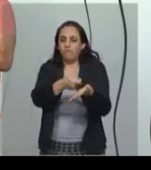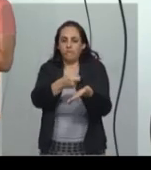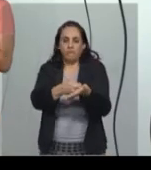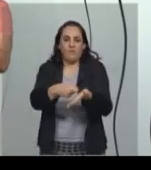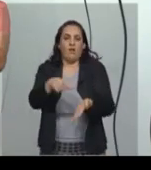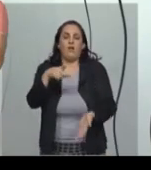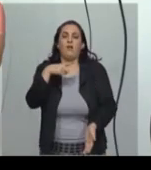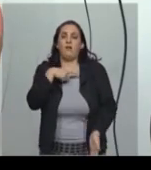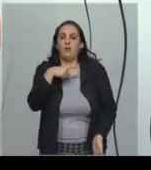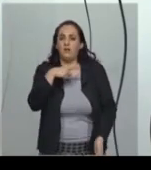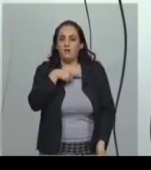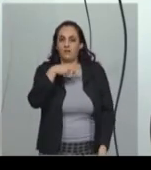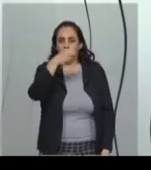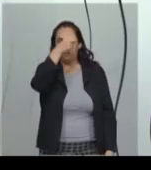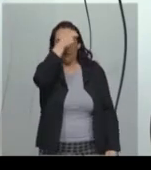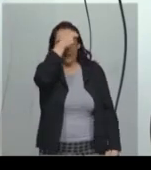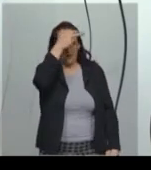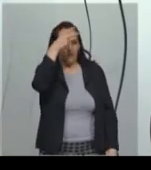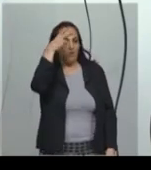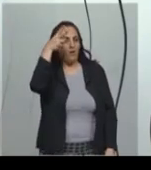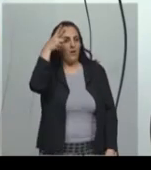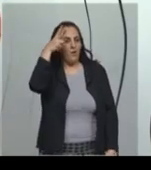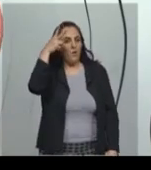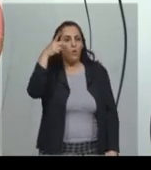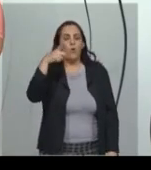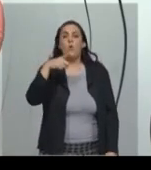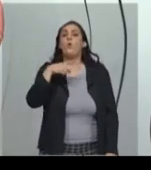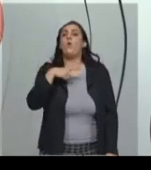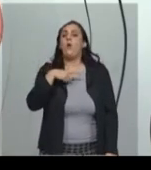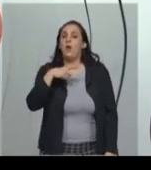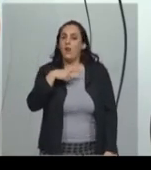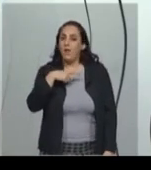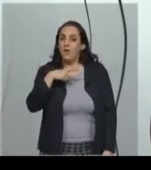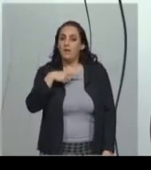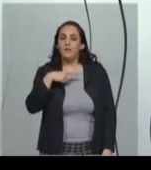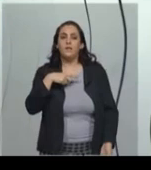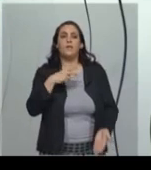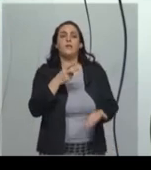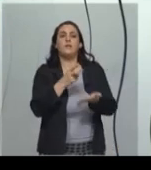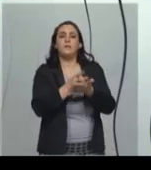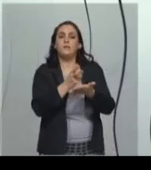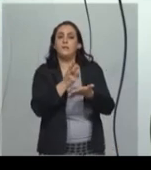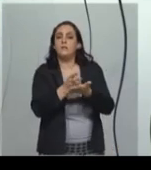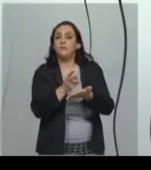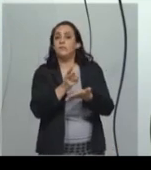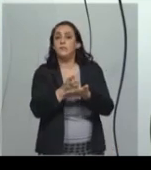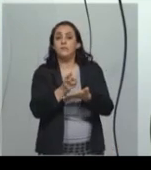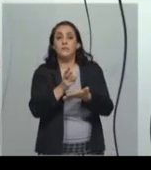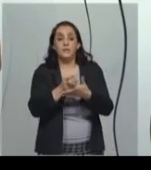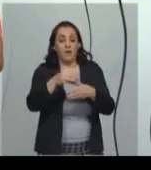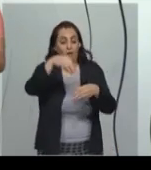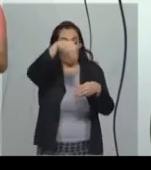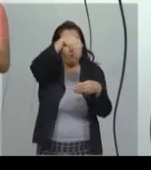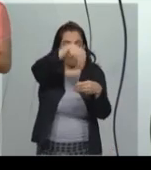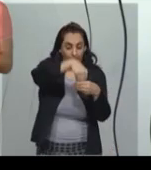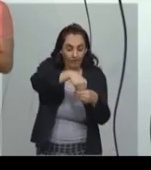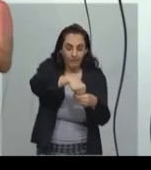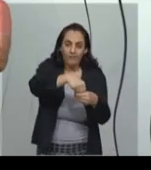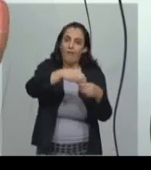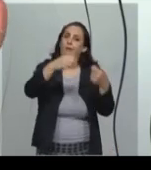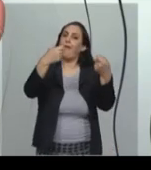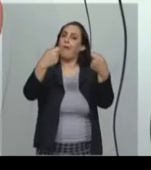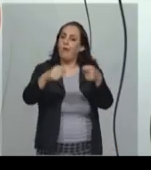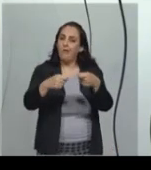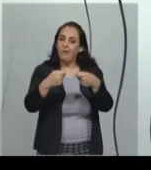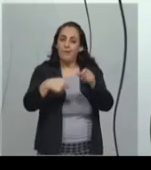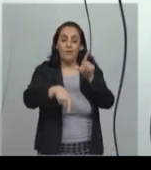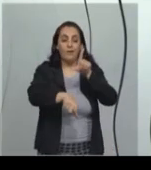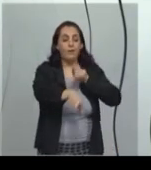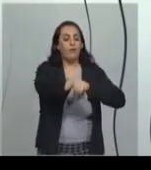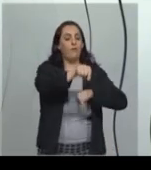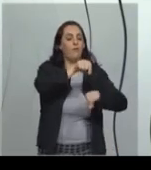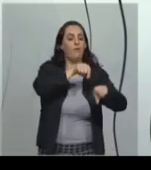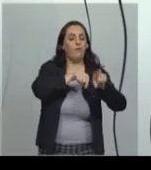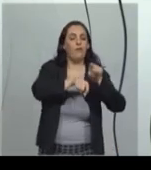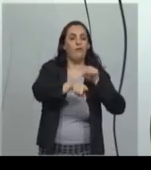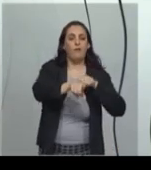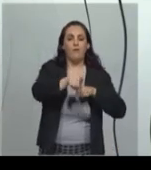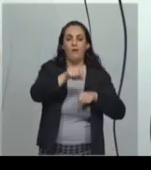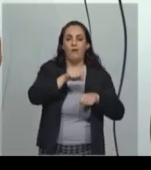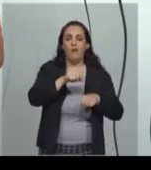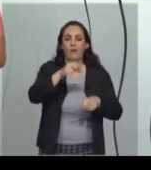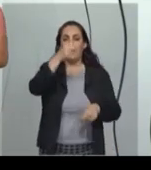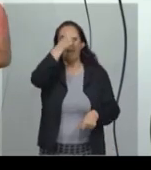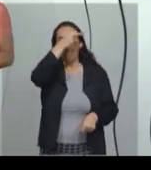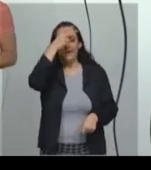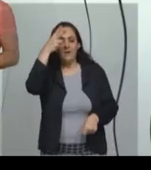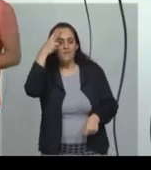municipal, vai ter que ter eleições para eleger um prefeito ou uma prefeita, eleição para poder eleger os vereadores